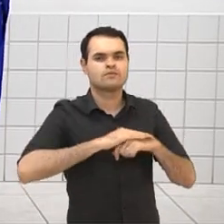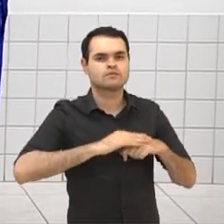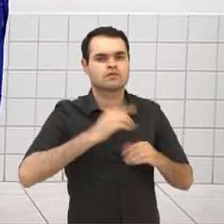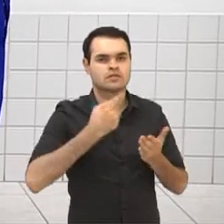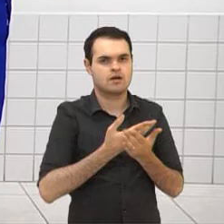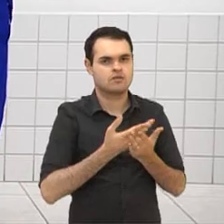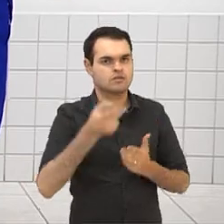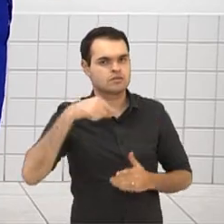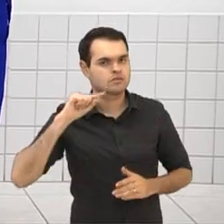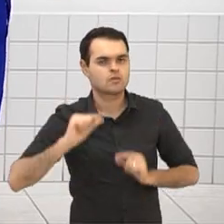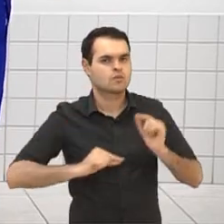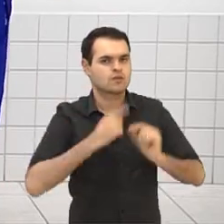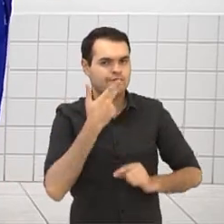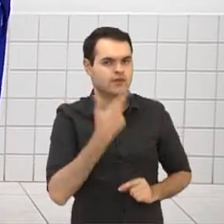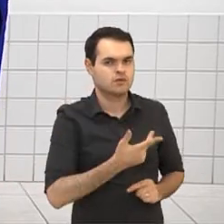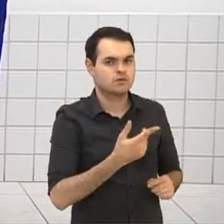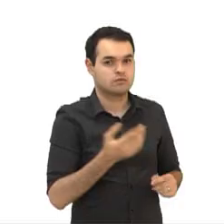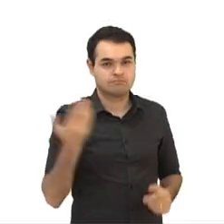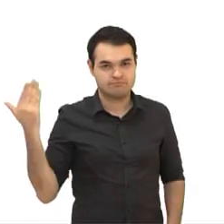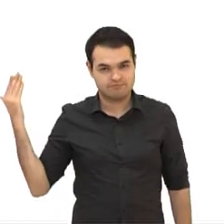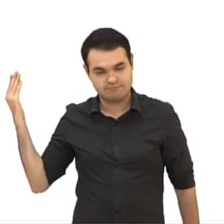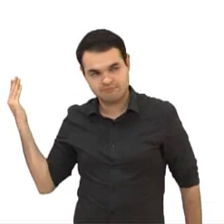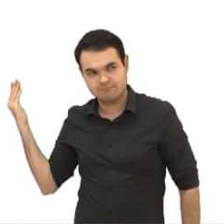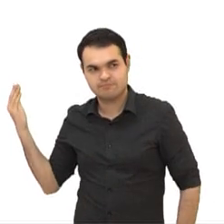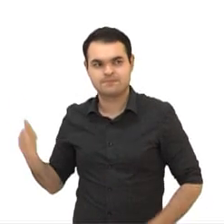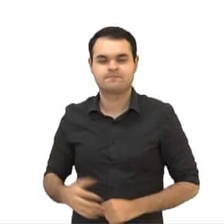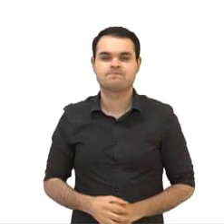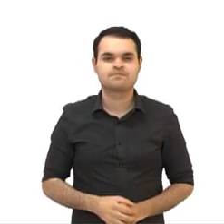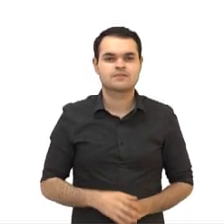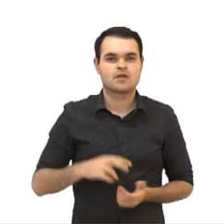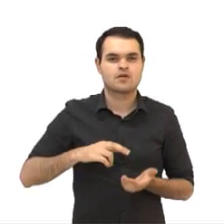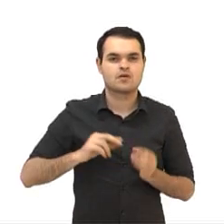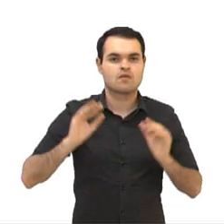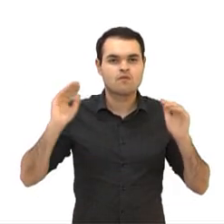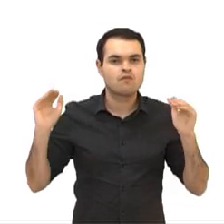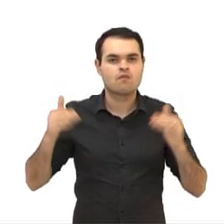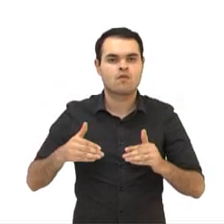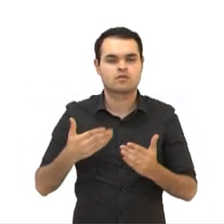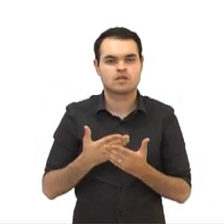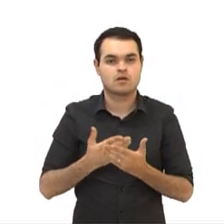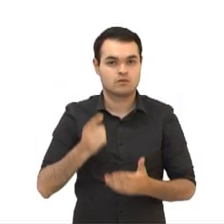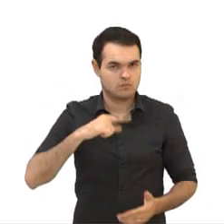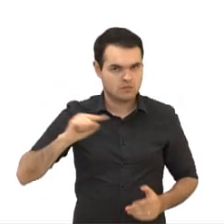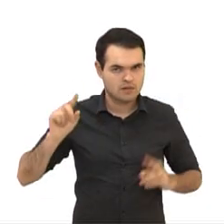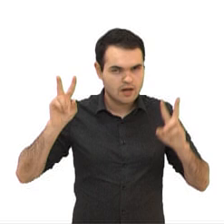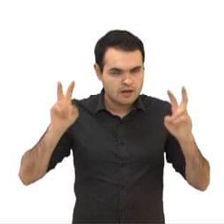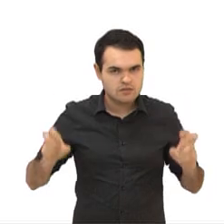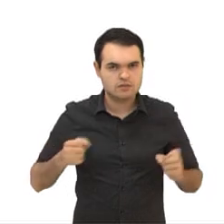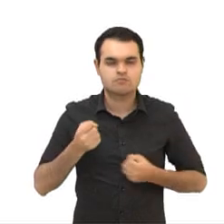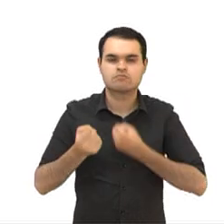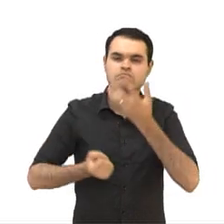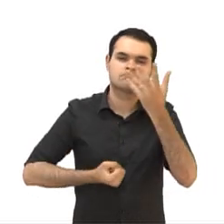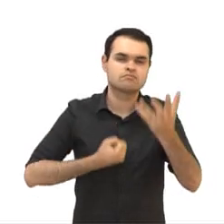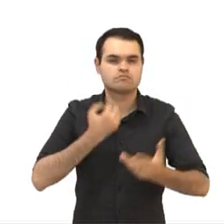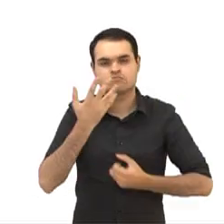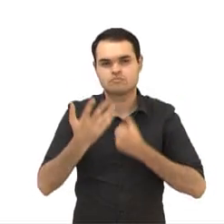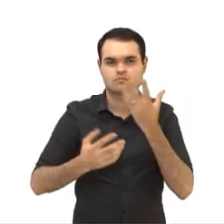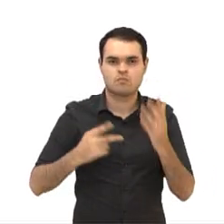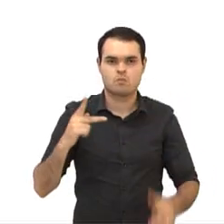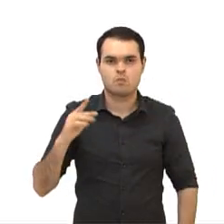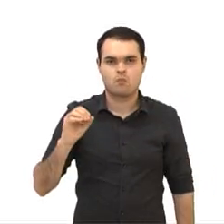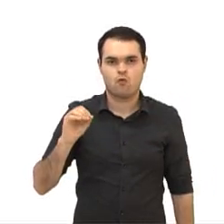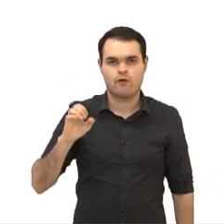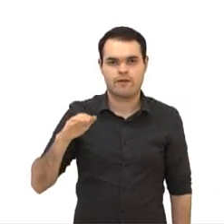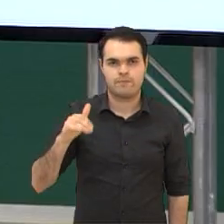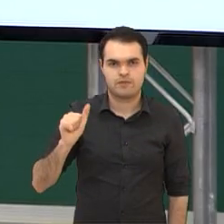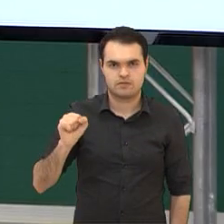aula anterior. E o que a gente falou na aula anterior está justamente aqui, olha. O nosso foco, Tzit, na última aula foi justamente sobre poemas, né? Então, a gente